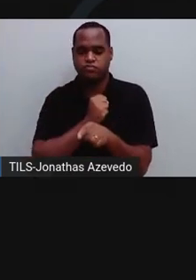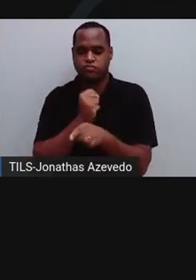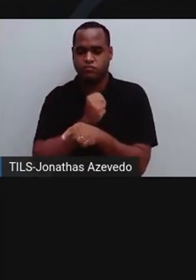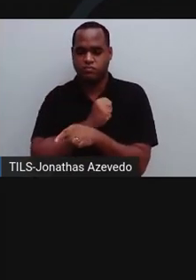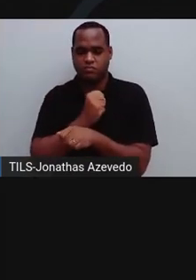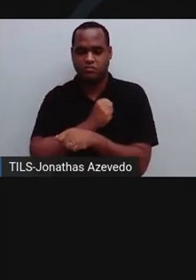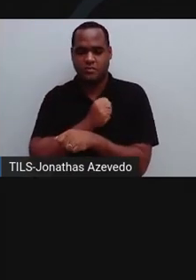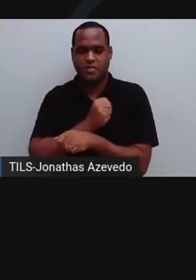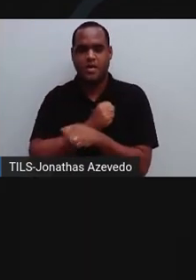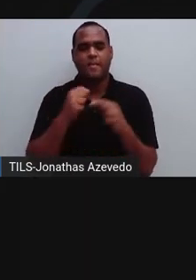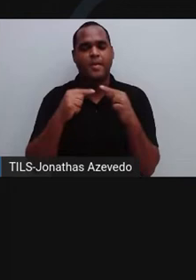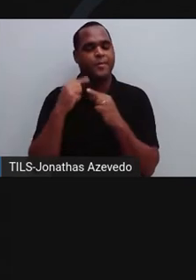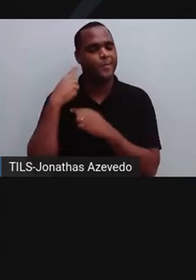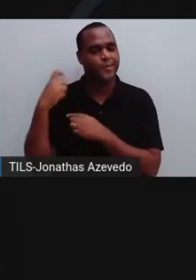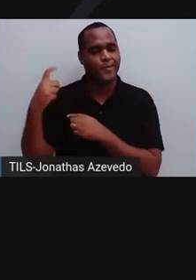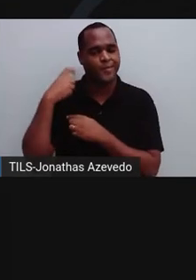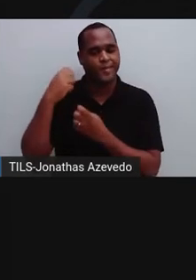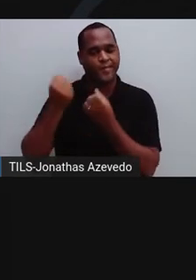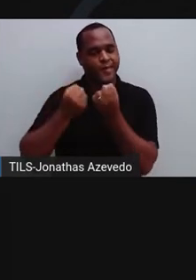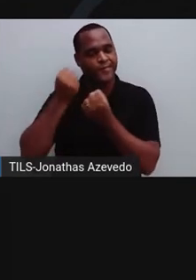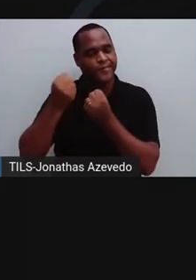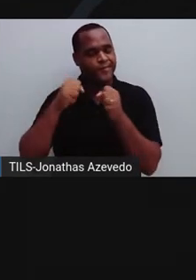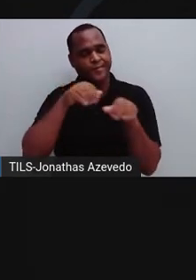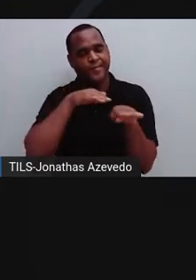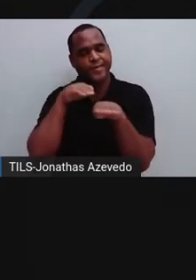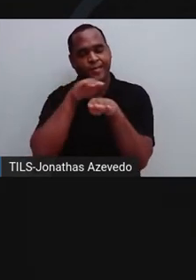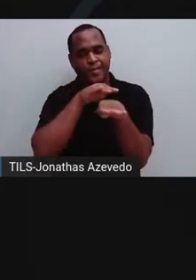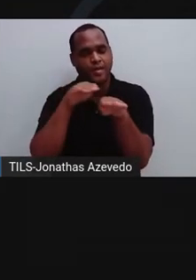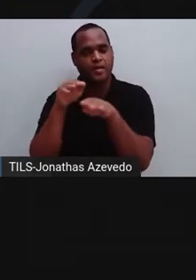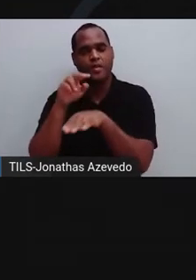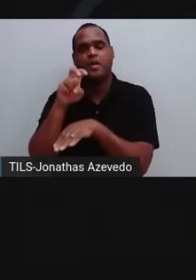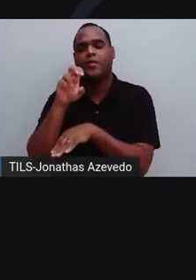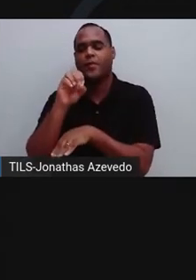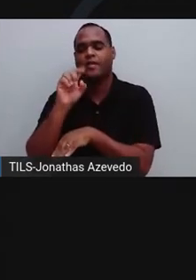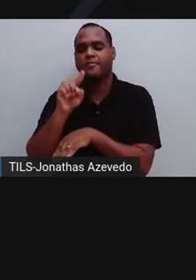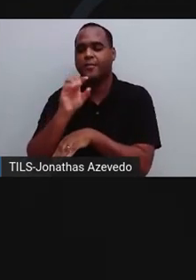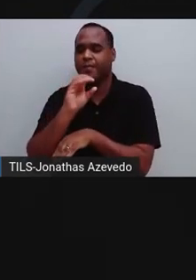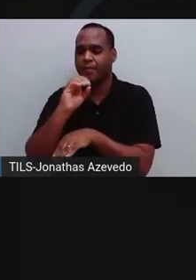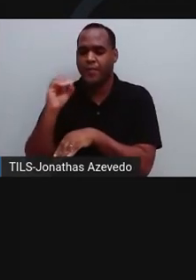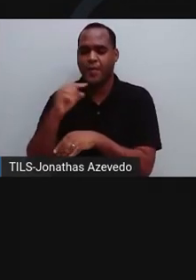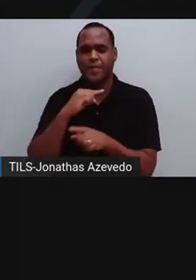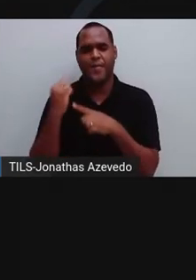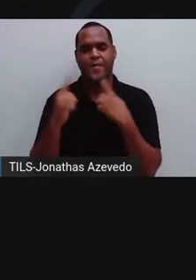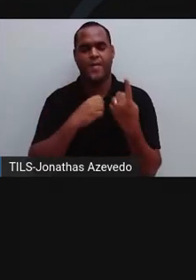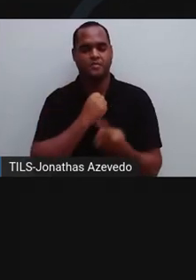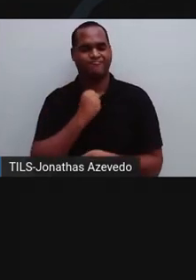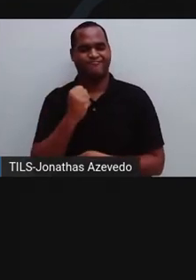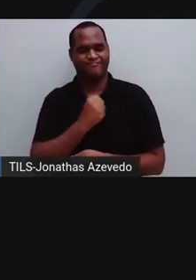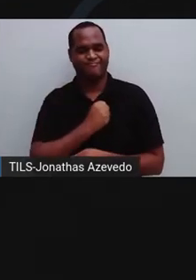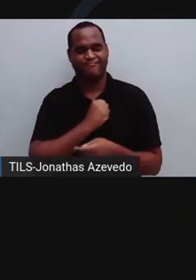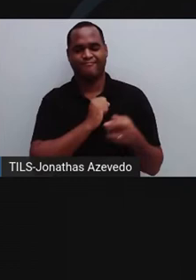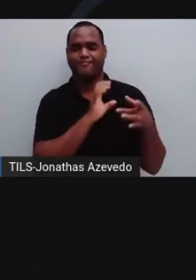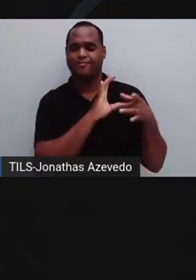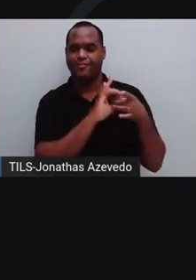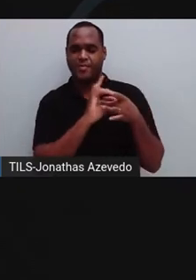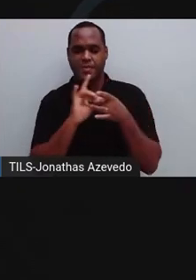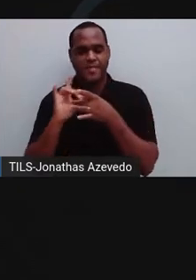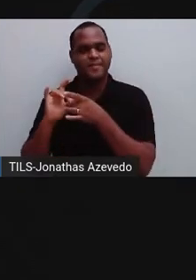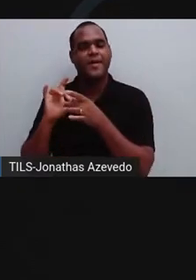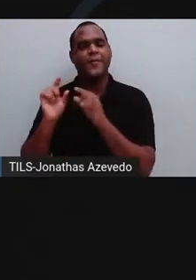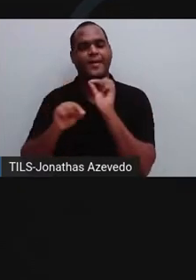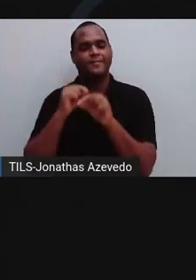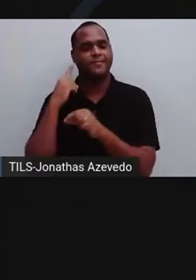ao ruído no trânsito. Ou seja, cerca de 50 mil mortes por ataques cardíacos seriam causadas por causa do ruído do